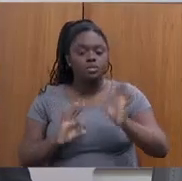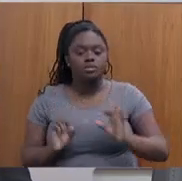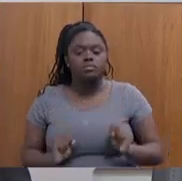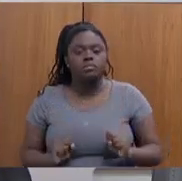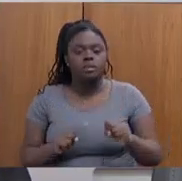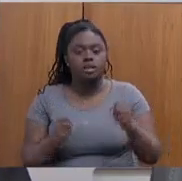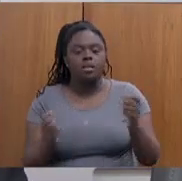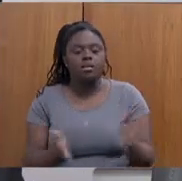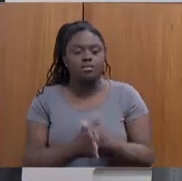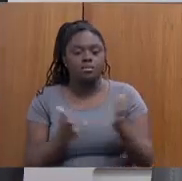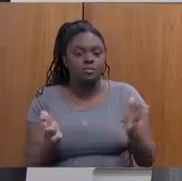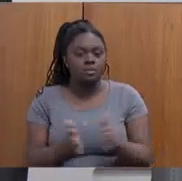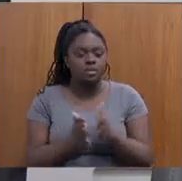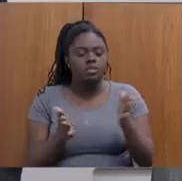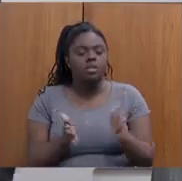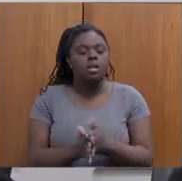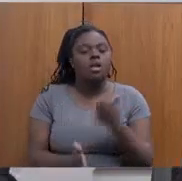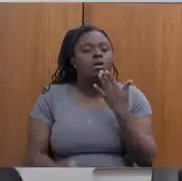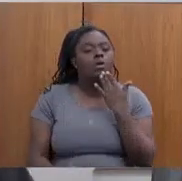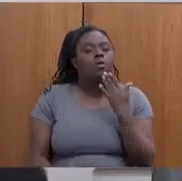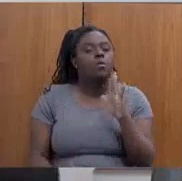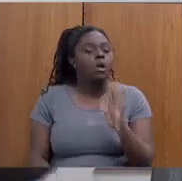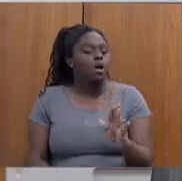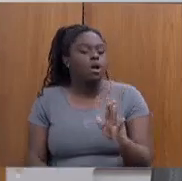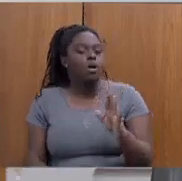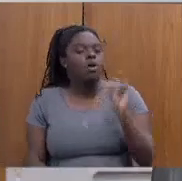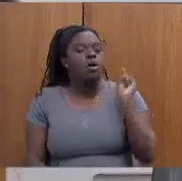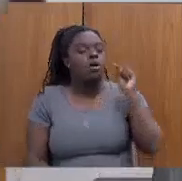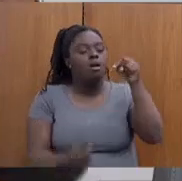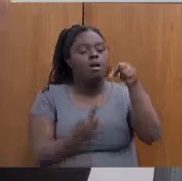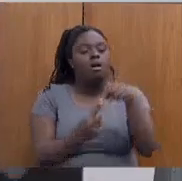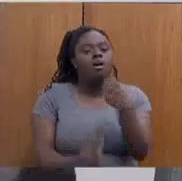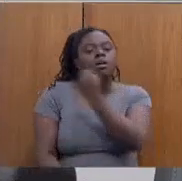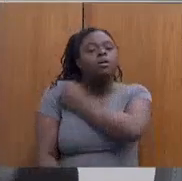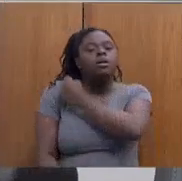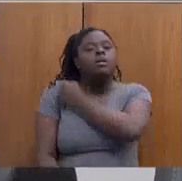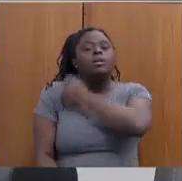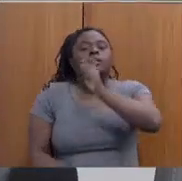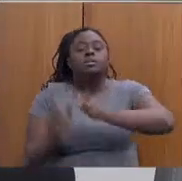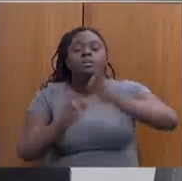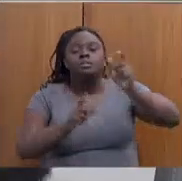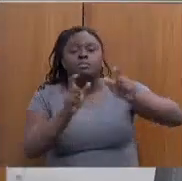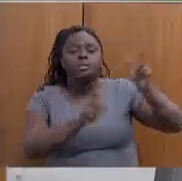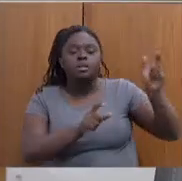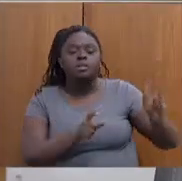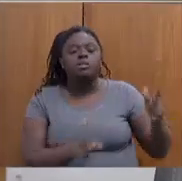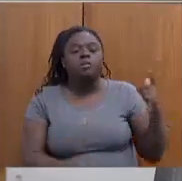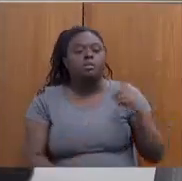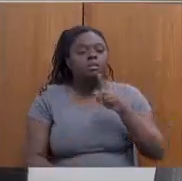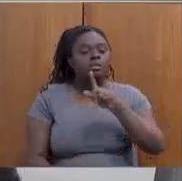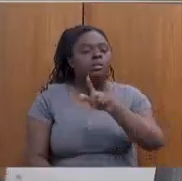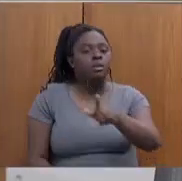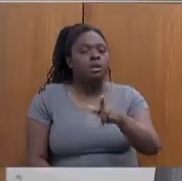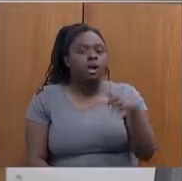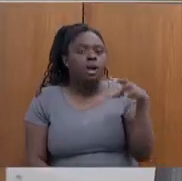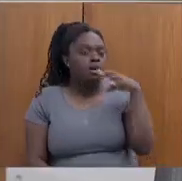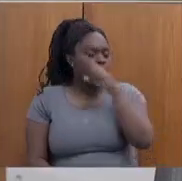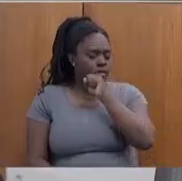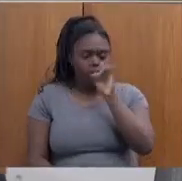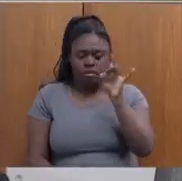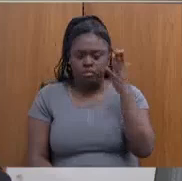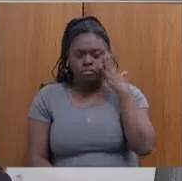pobreza, qual é a expectativa, qual o número de pessoas que se pretende atingir rapidamente?